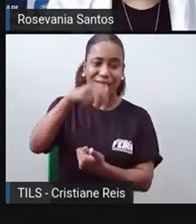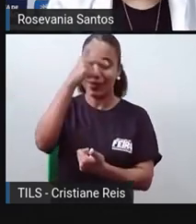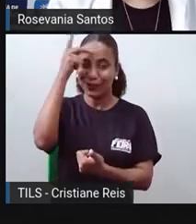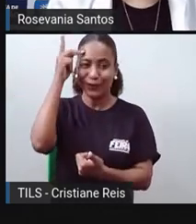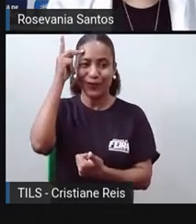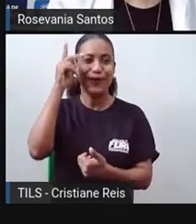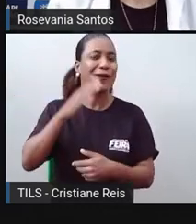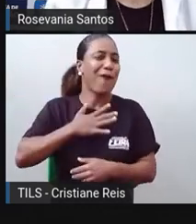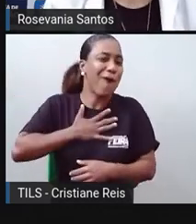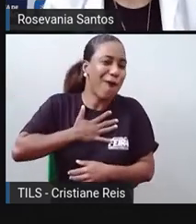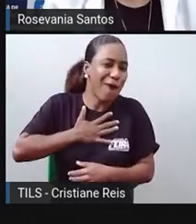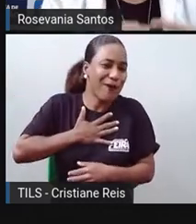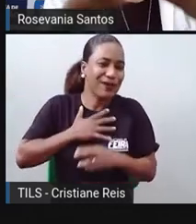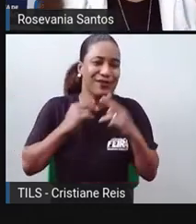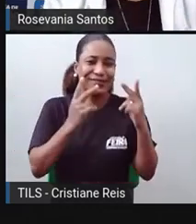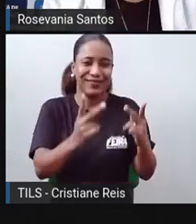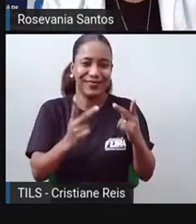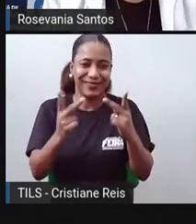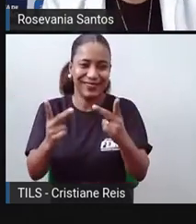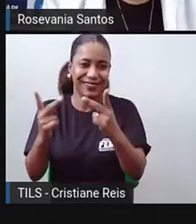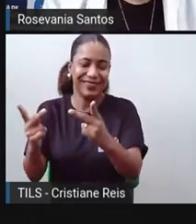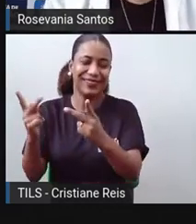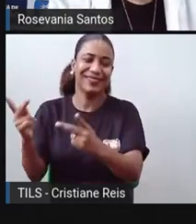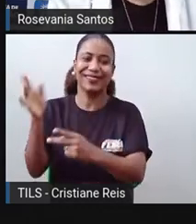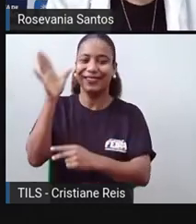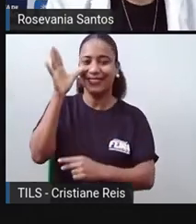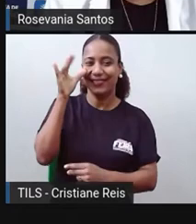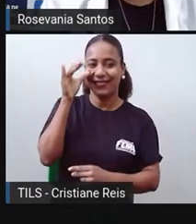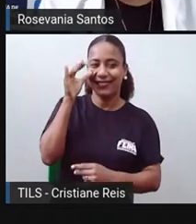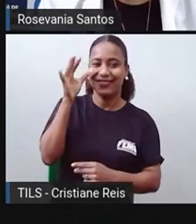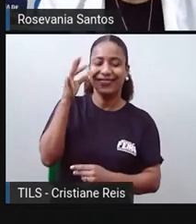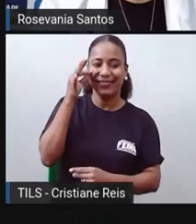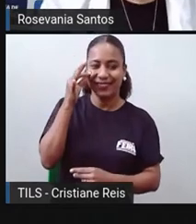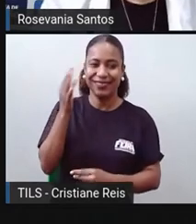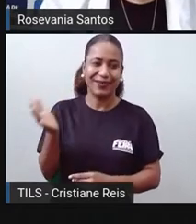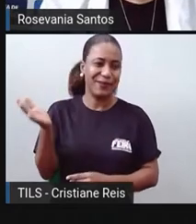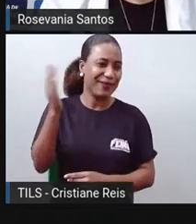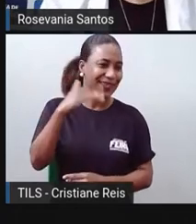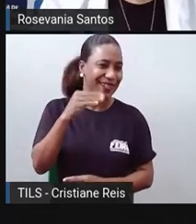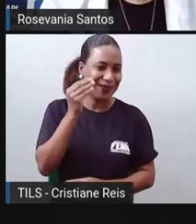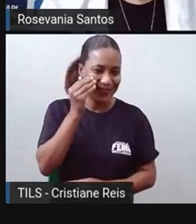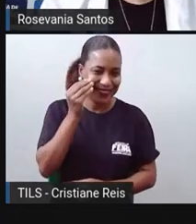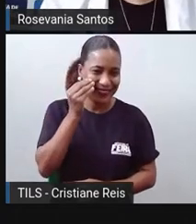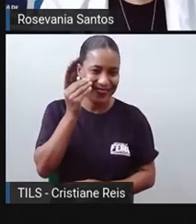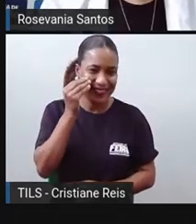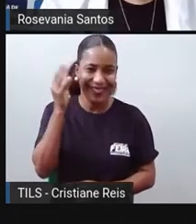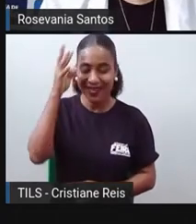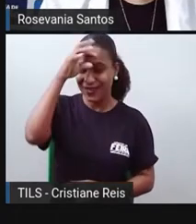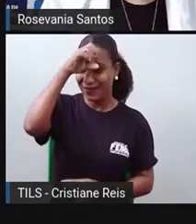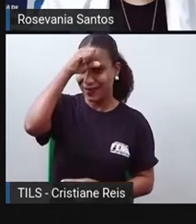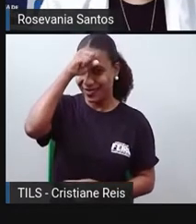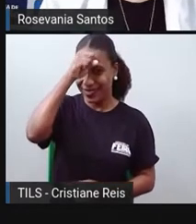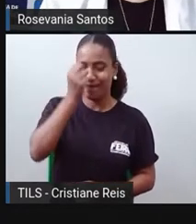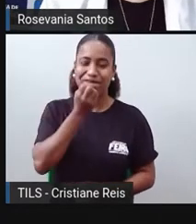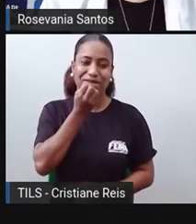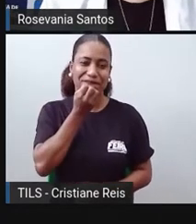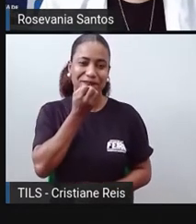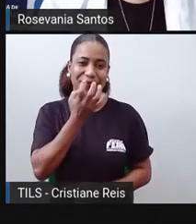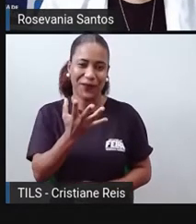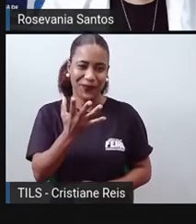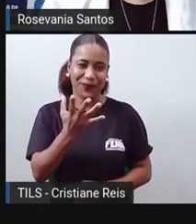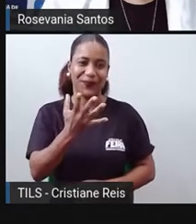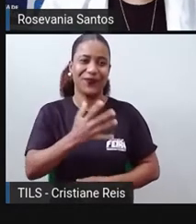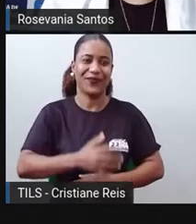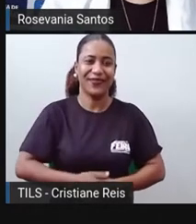belezas naturais, que nós só vamos encontrar quase praticamente aí na Oceania, com aquelas águas maravilhosas. A gente está